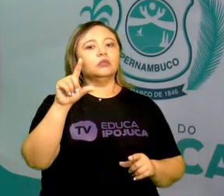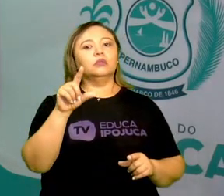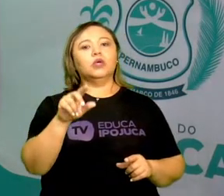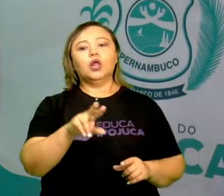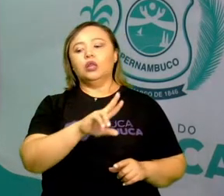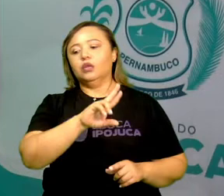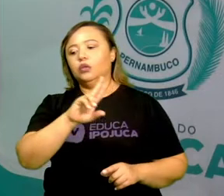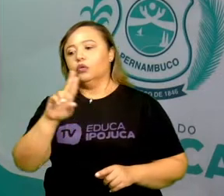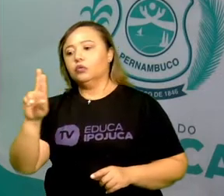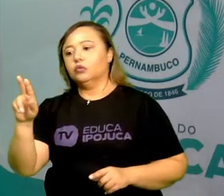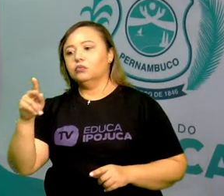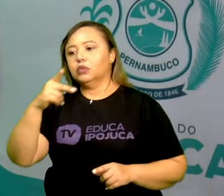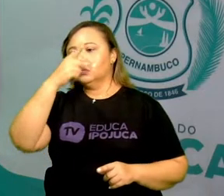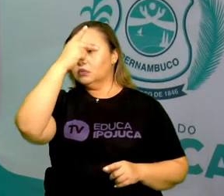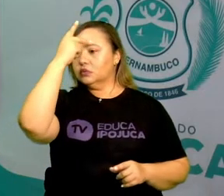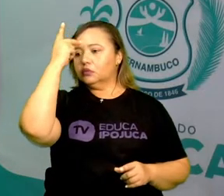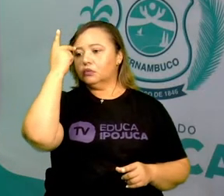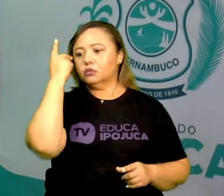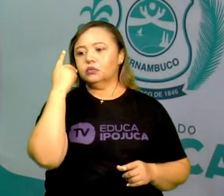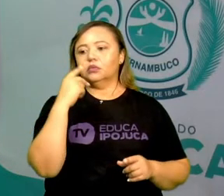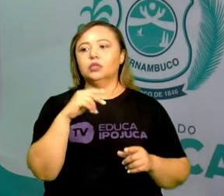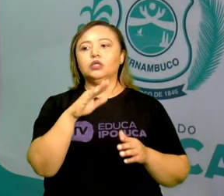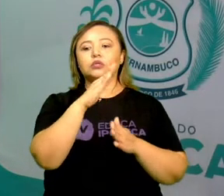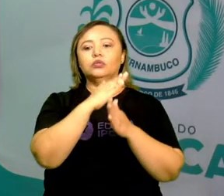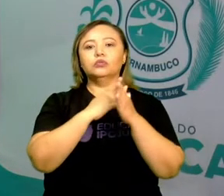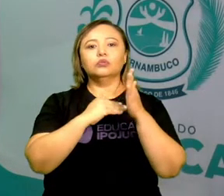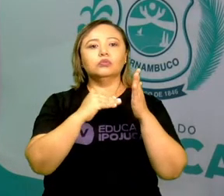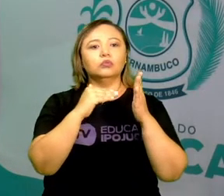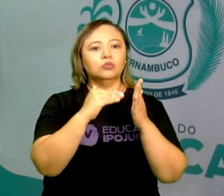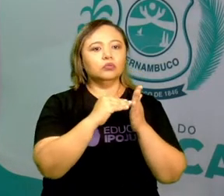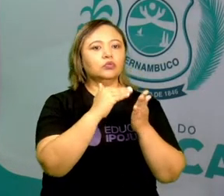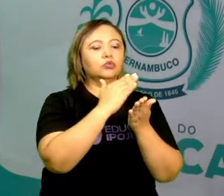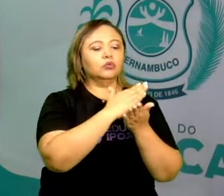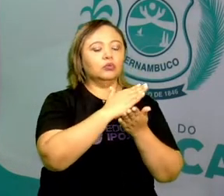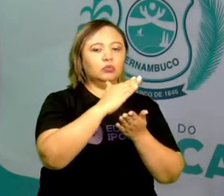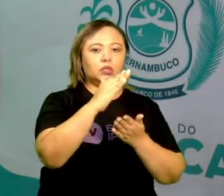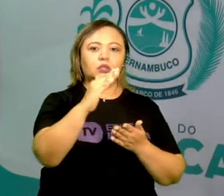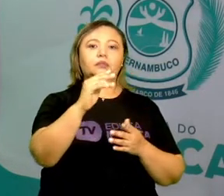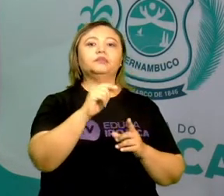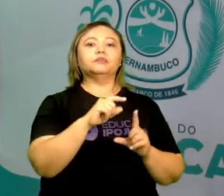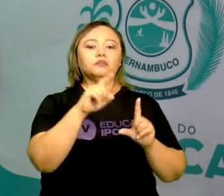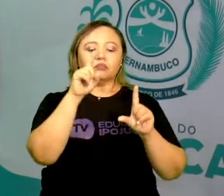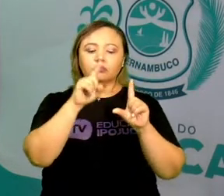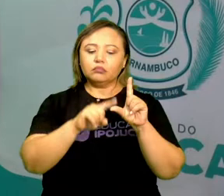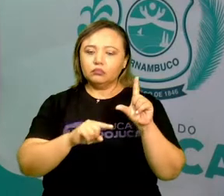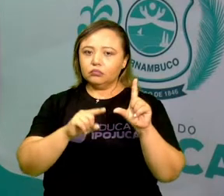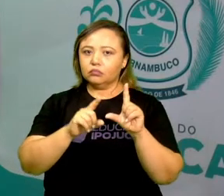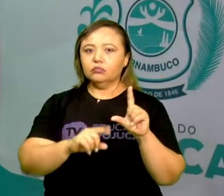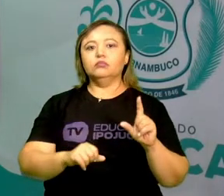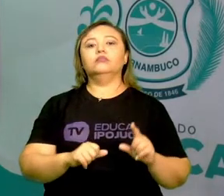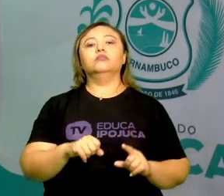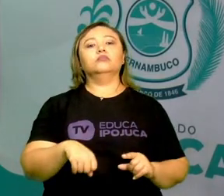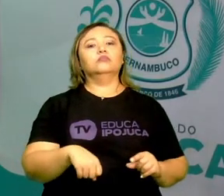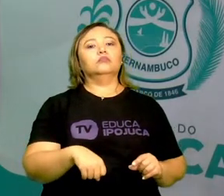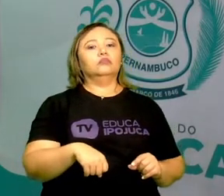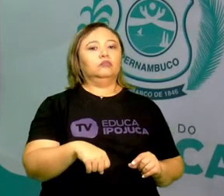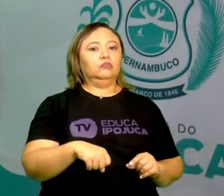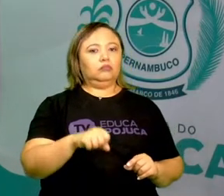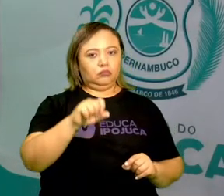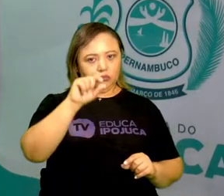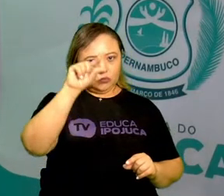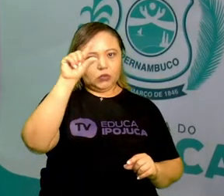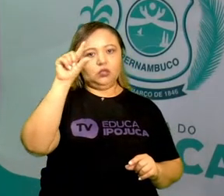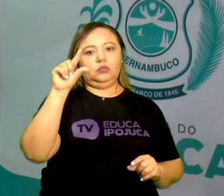pessoas também vão ser iniciadas com o uso da escrita com letra